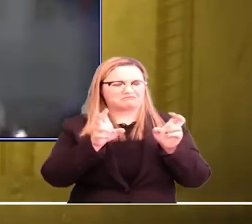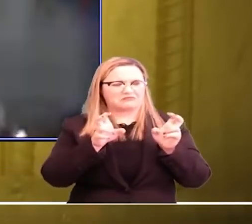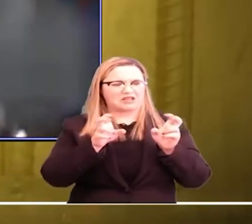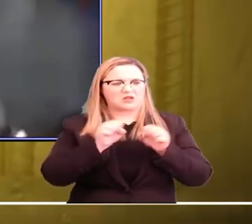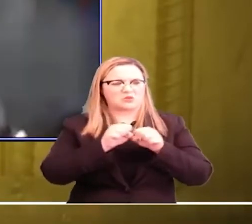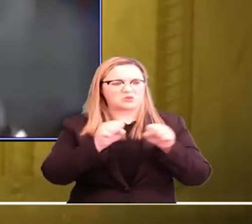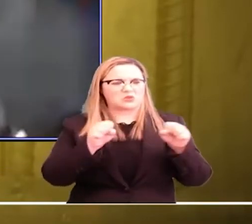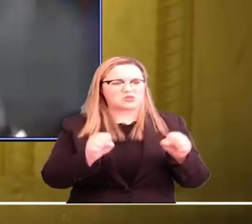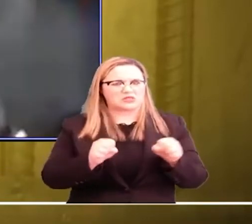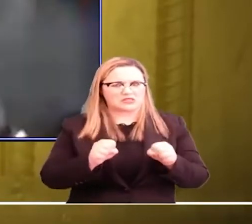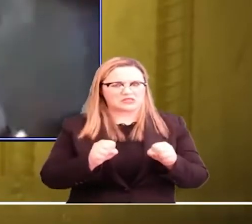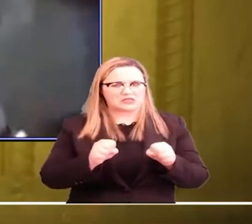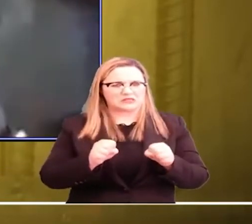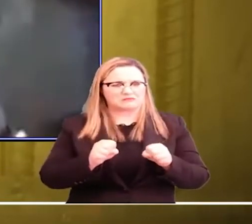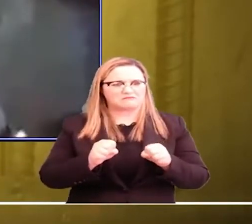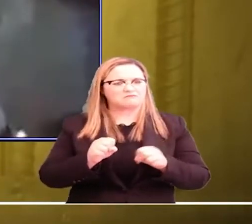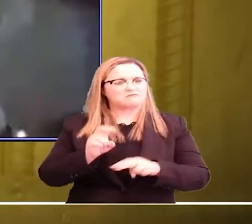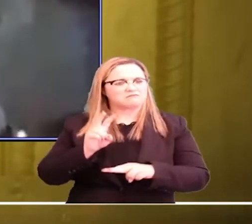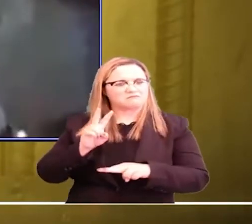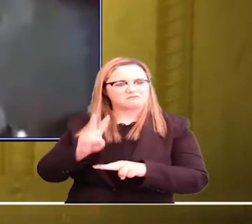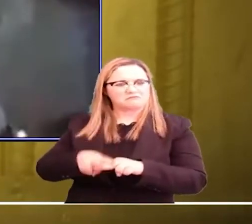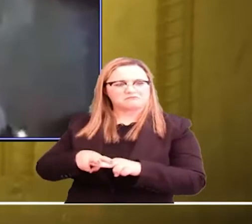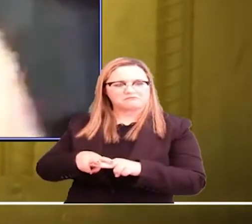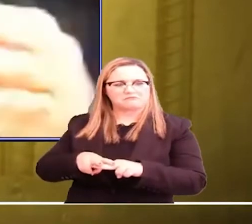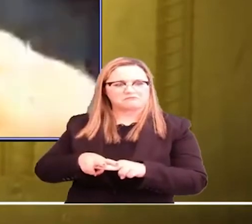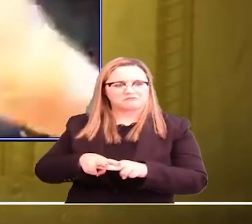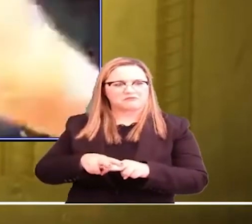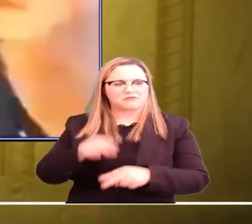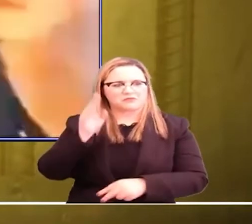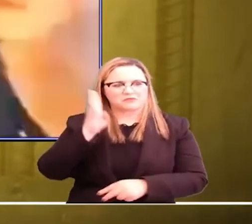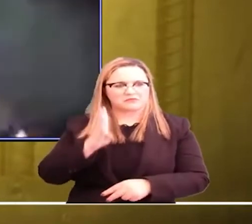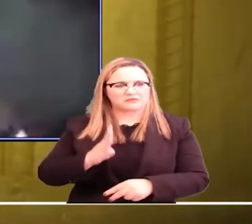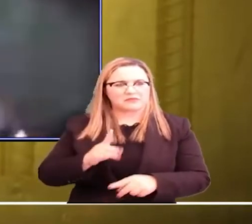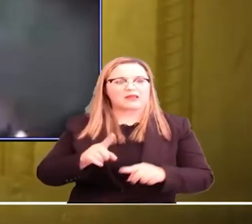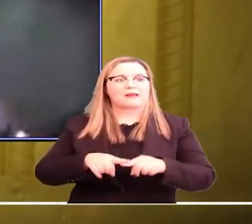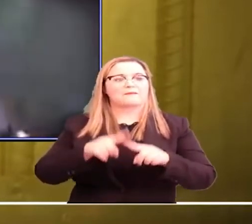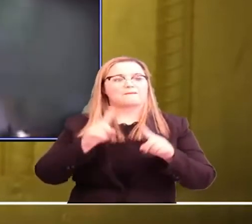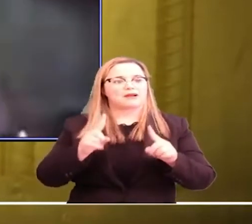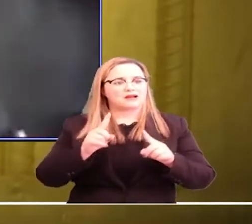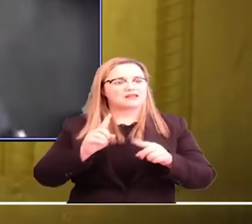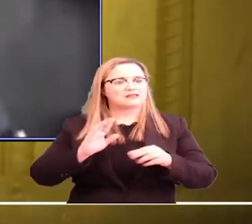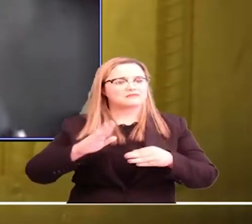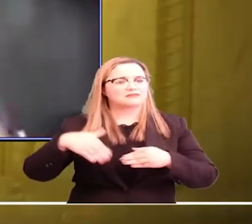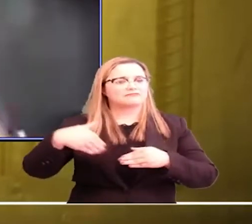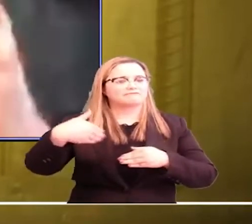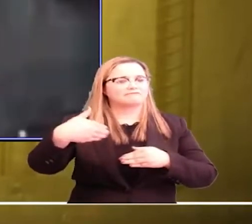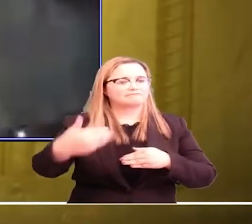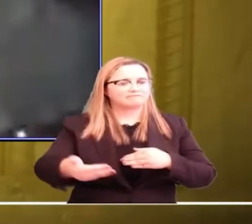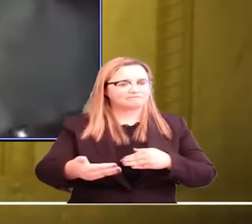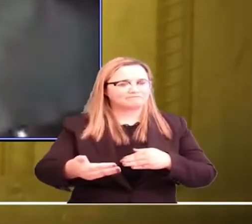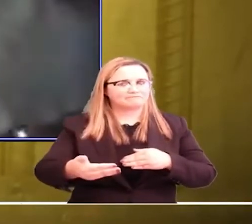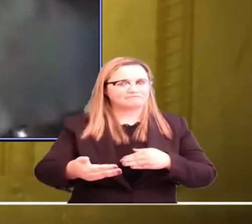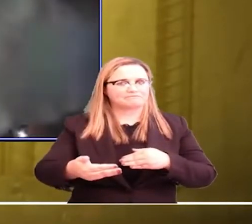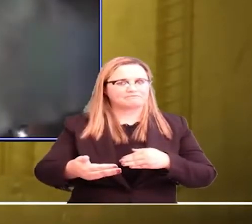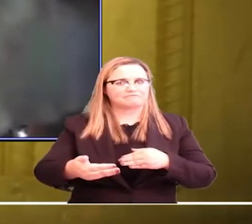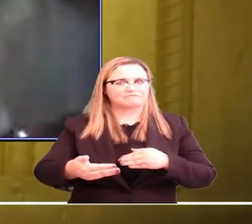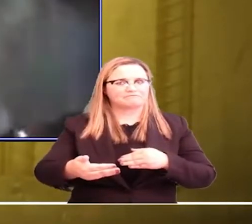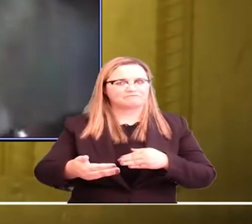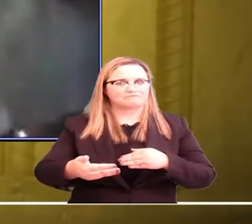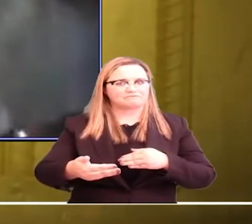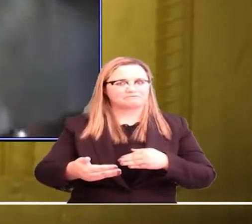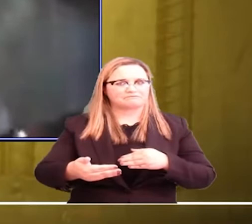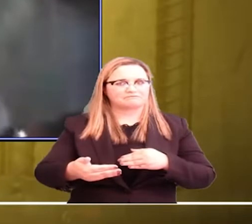penitenciário no Brasil, mas para além disso, ainda que ela, e oxalá ela passe